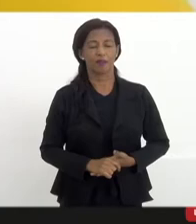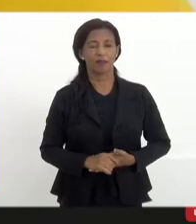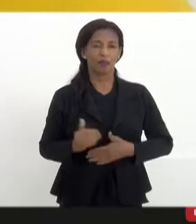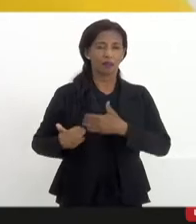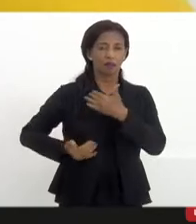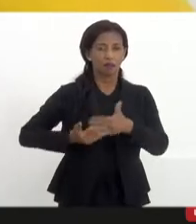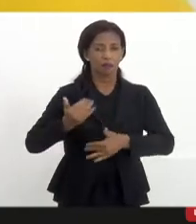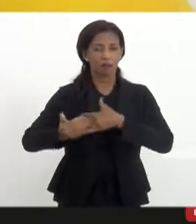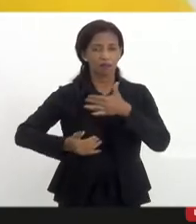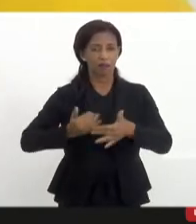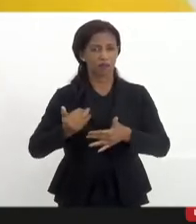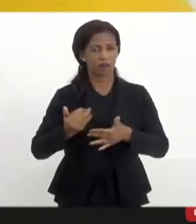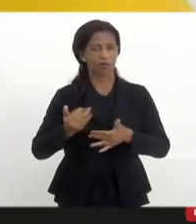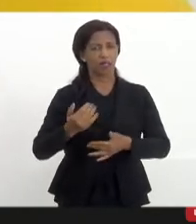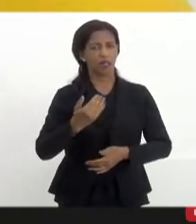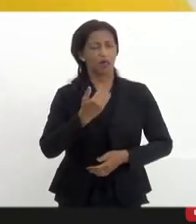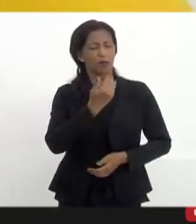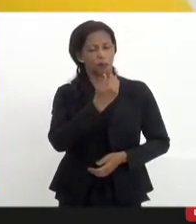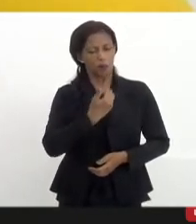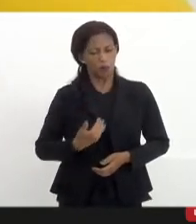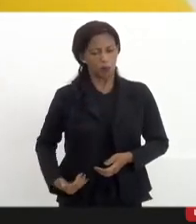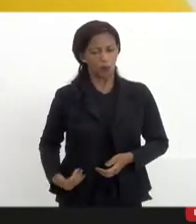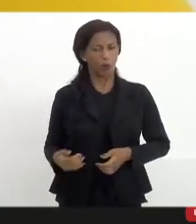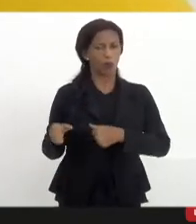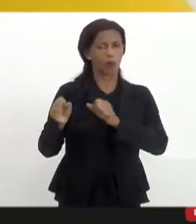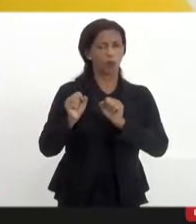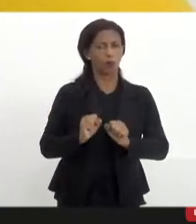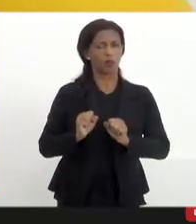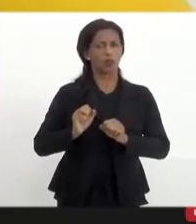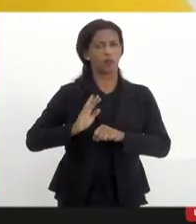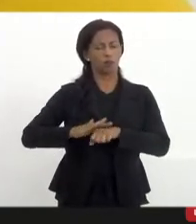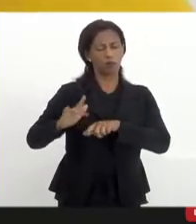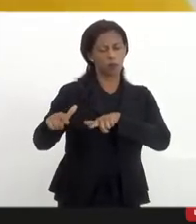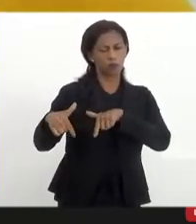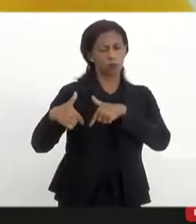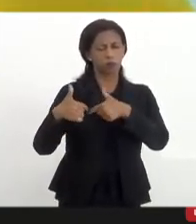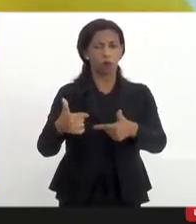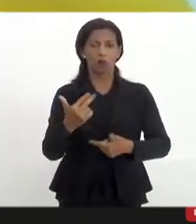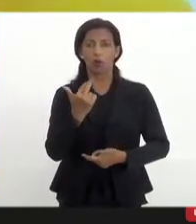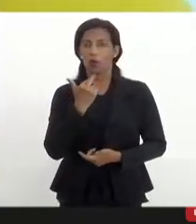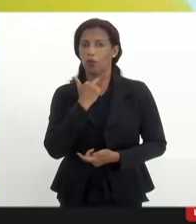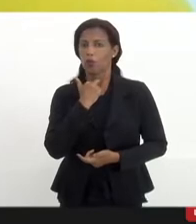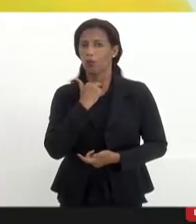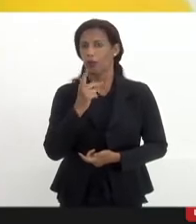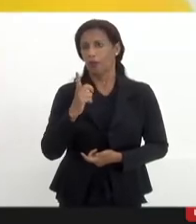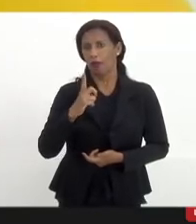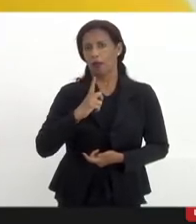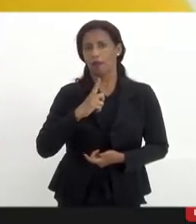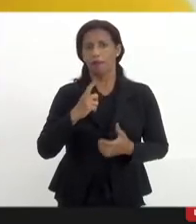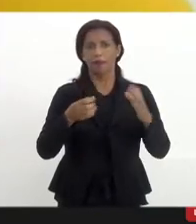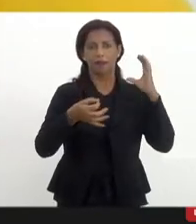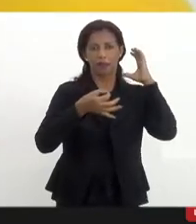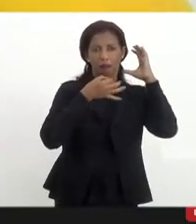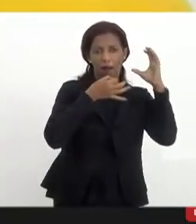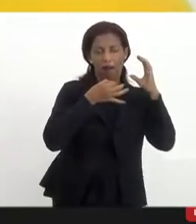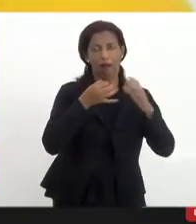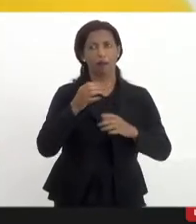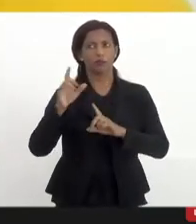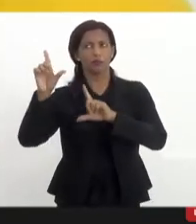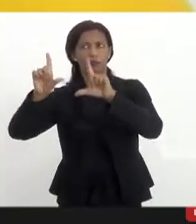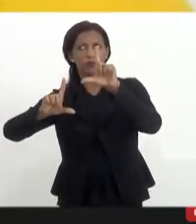avançar para que o poder público tenha uma atuação mais efetiva, porque não dá para a gente ter rádio, TV, jornal,